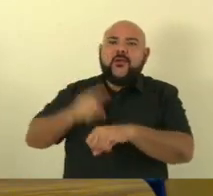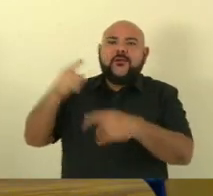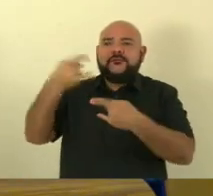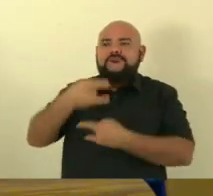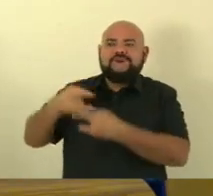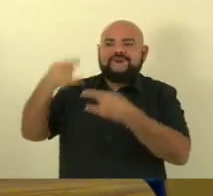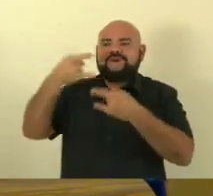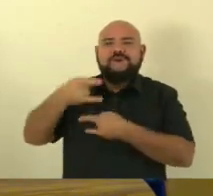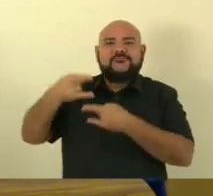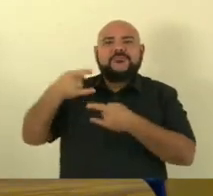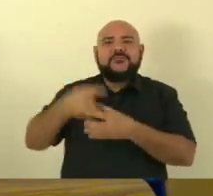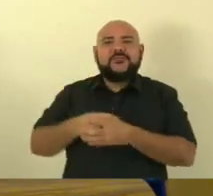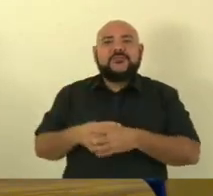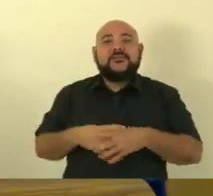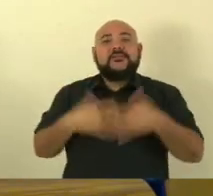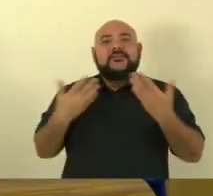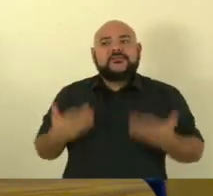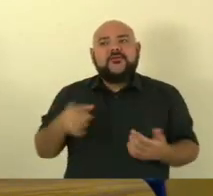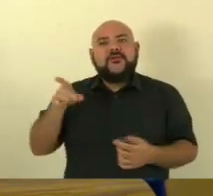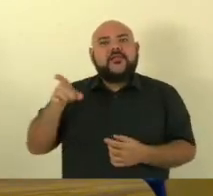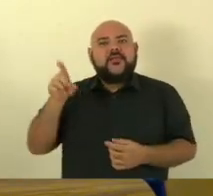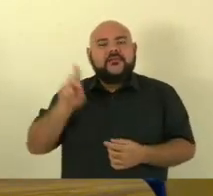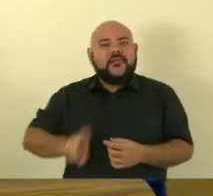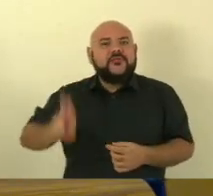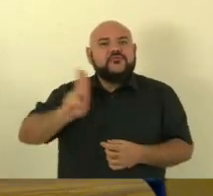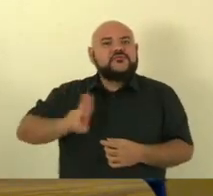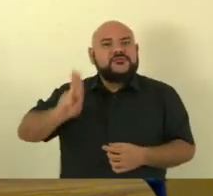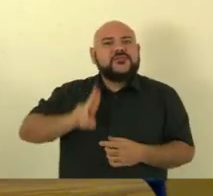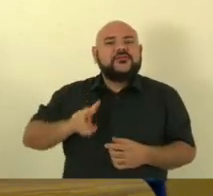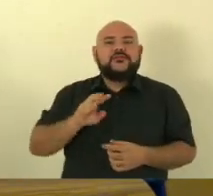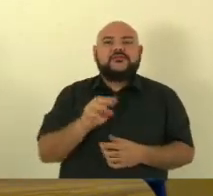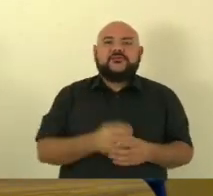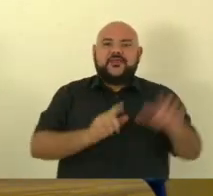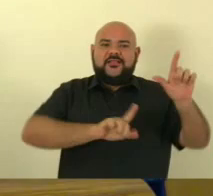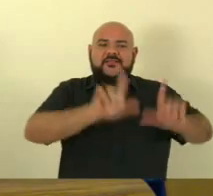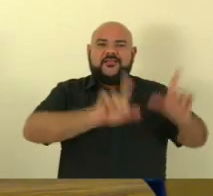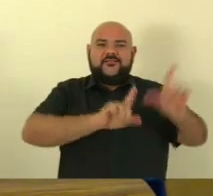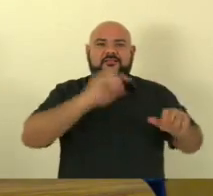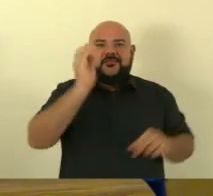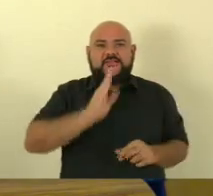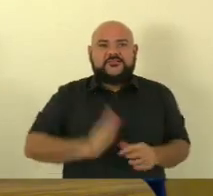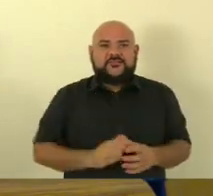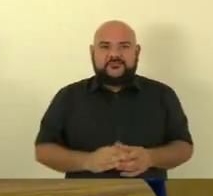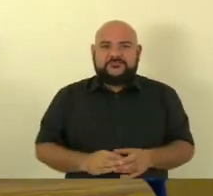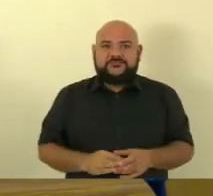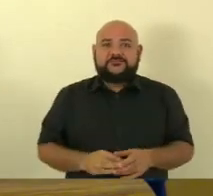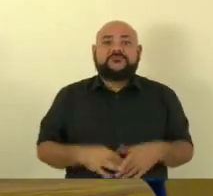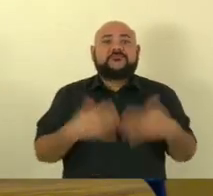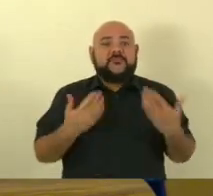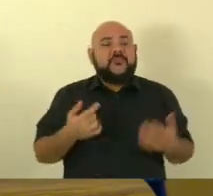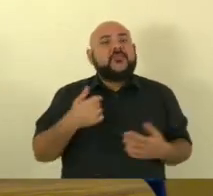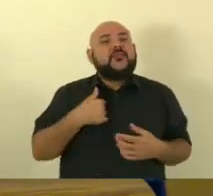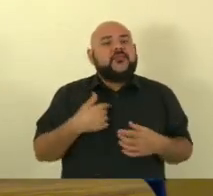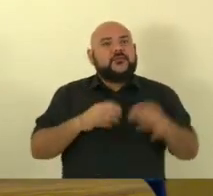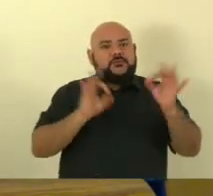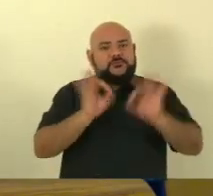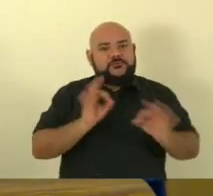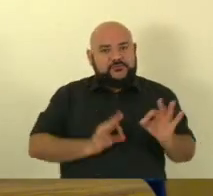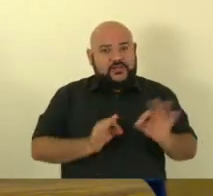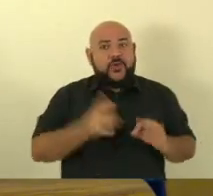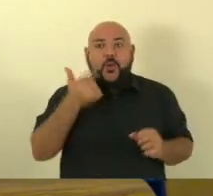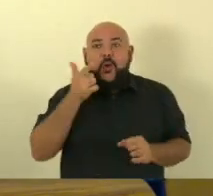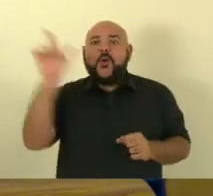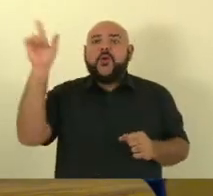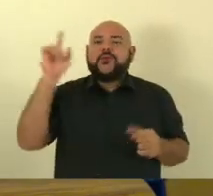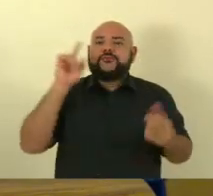TV Brasil e não pode fazer isso além do mais eu estou com a terceira representação aqui é que esse cidadão recebeu a visita